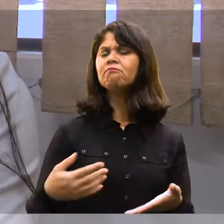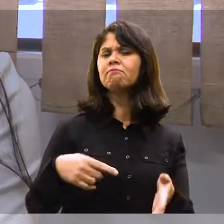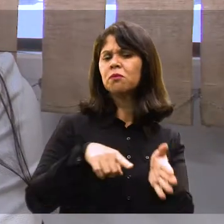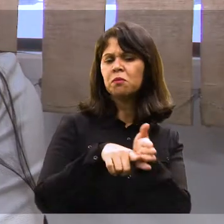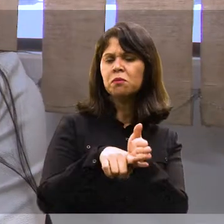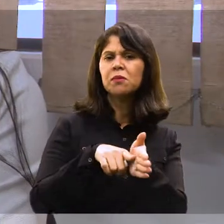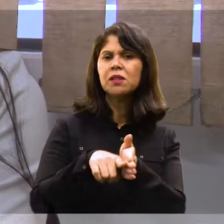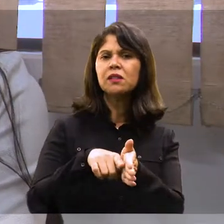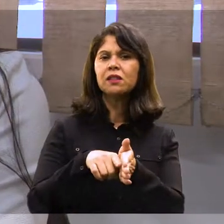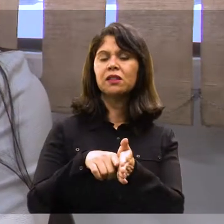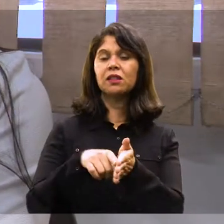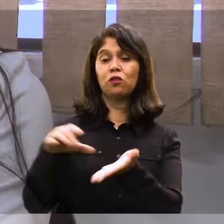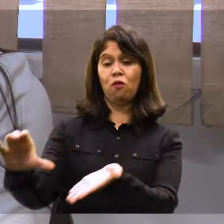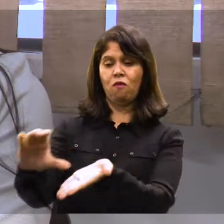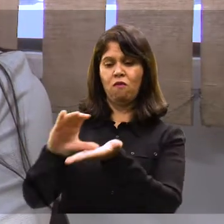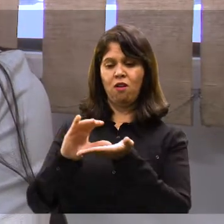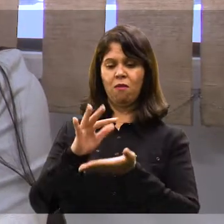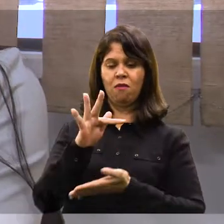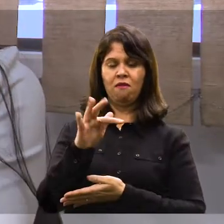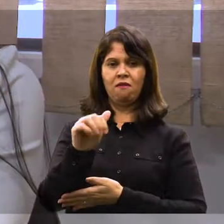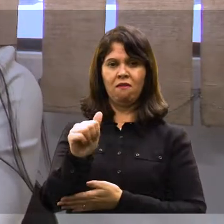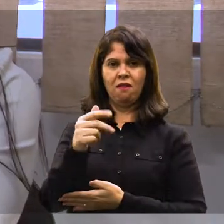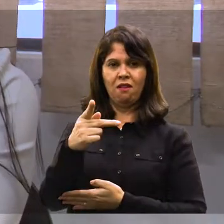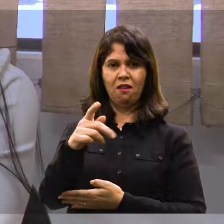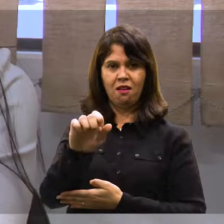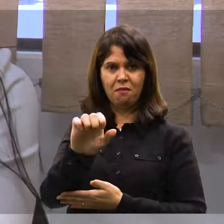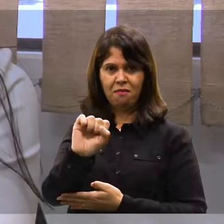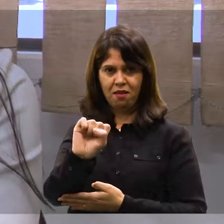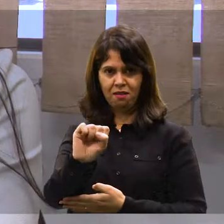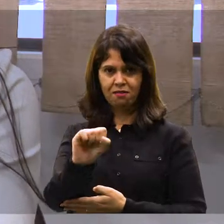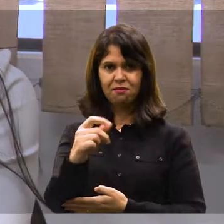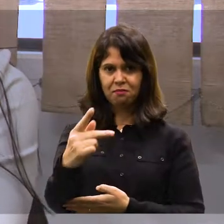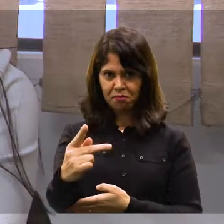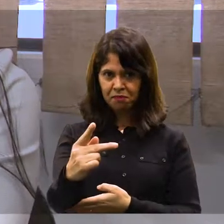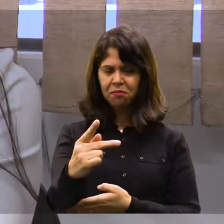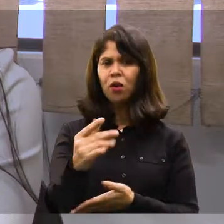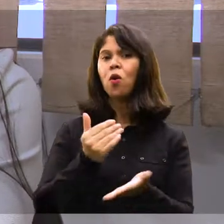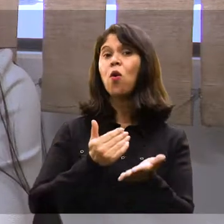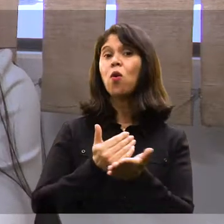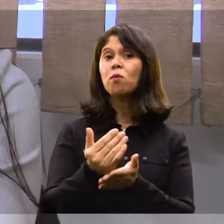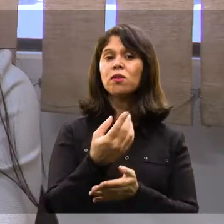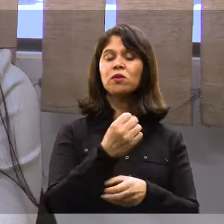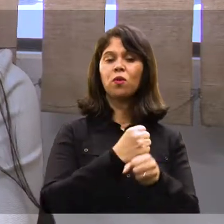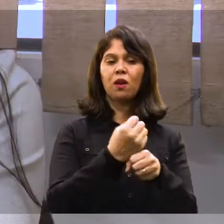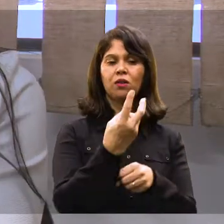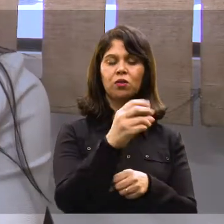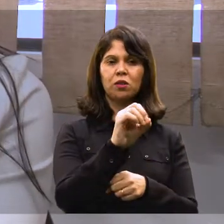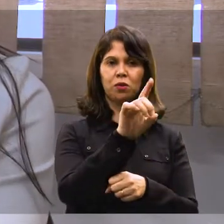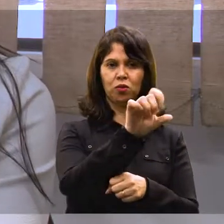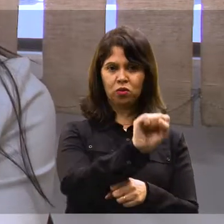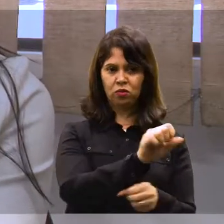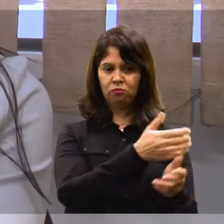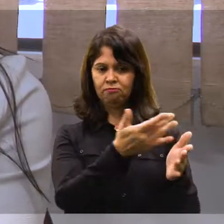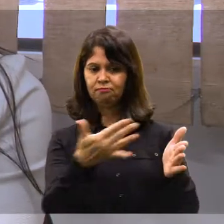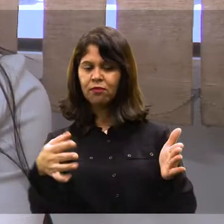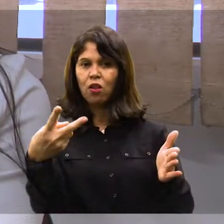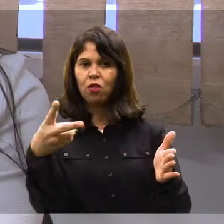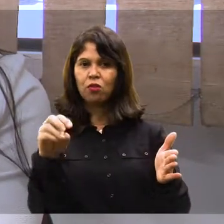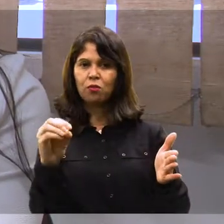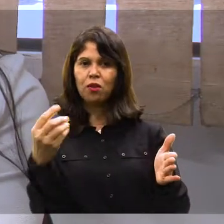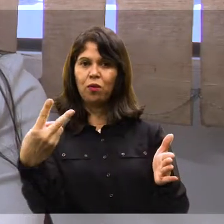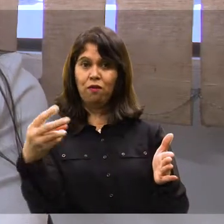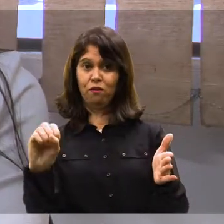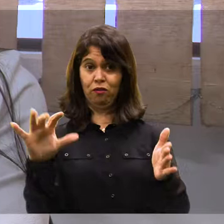Atualmente, eu tenho feito uma pesquisa com financiamento da FAPESP, uma pesquisa que deu início em 2018 e vai até